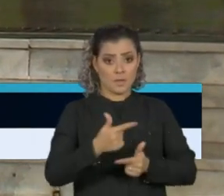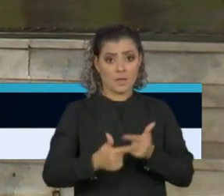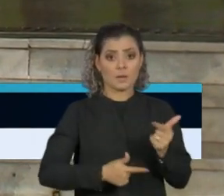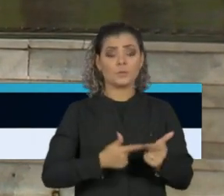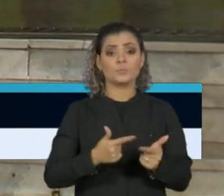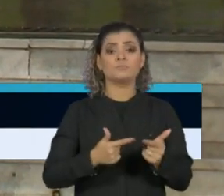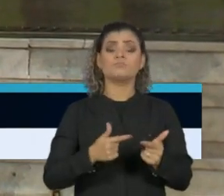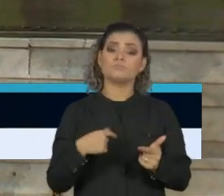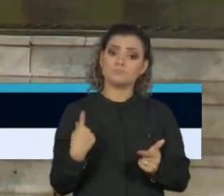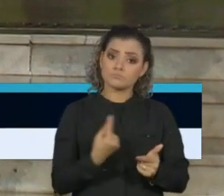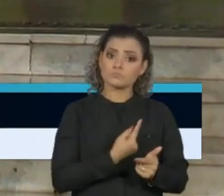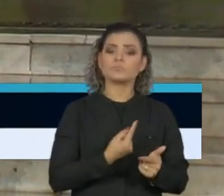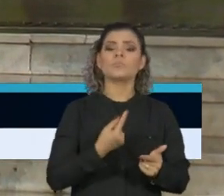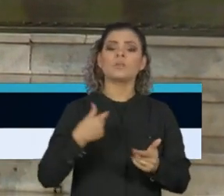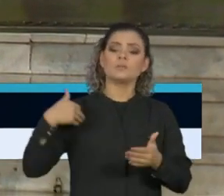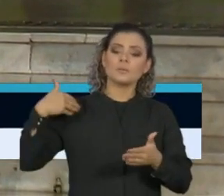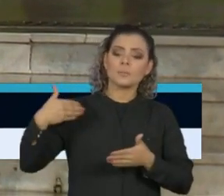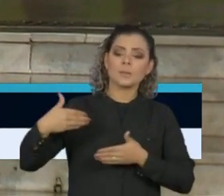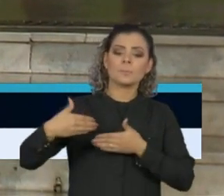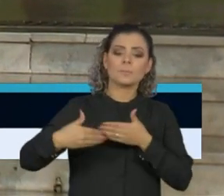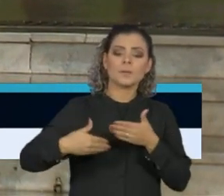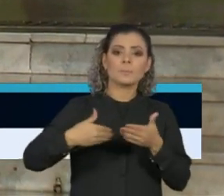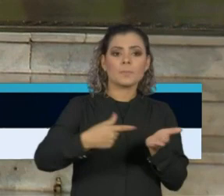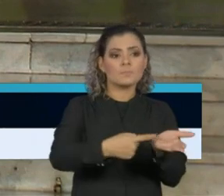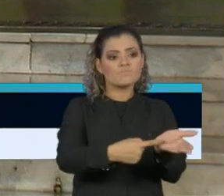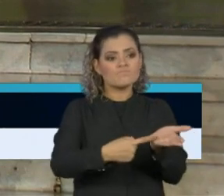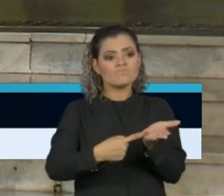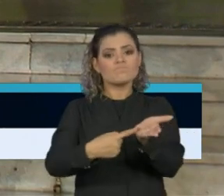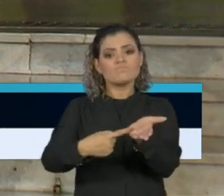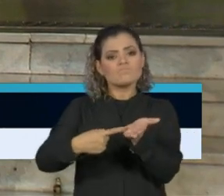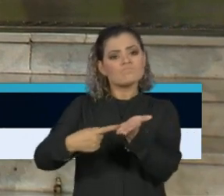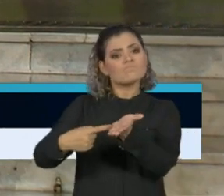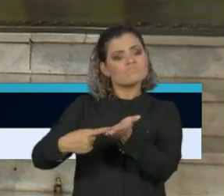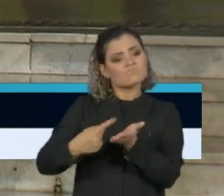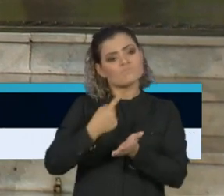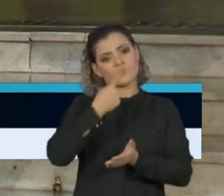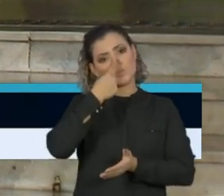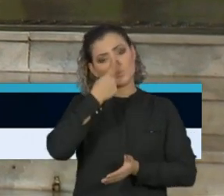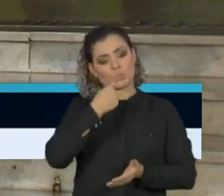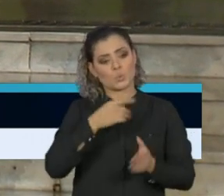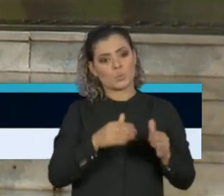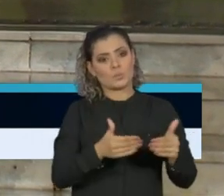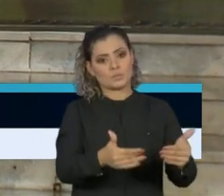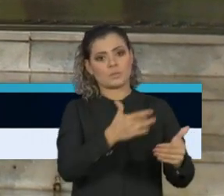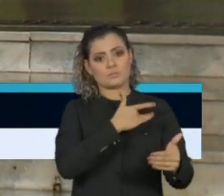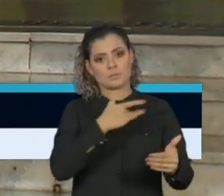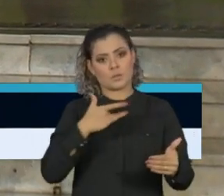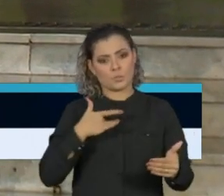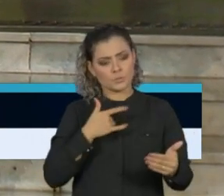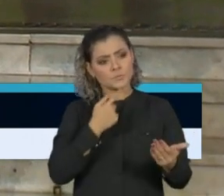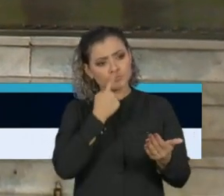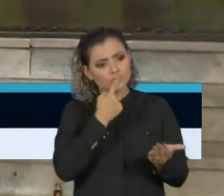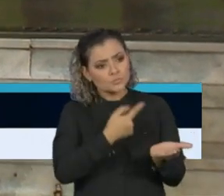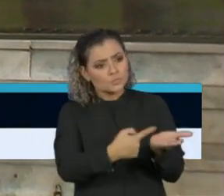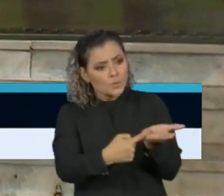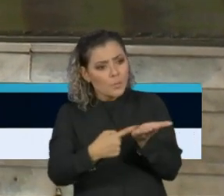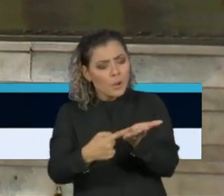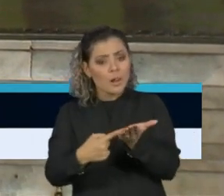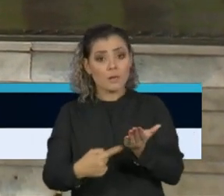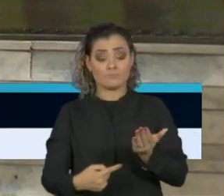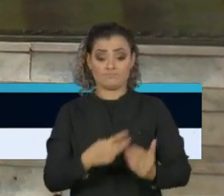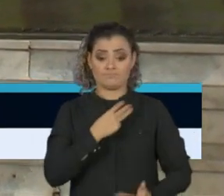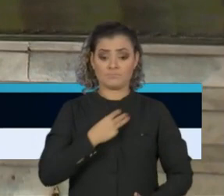nós fomos gradativamente estreitando relações com o Ministério, tanto na pessoa do senhor